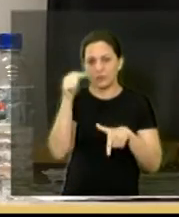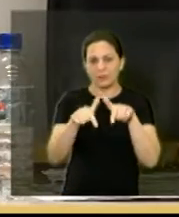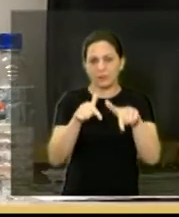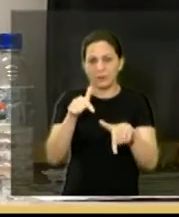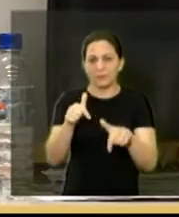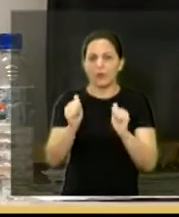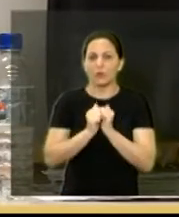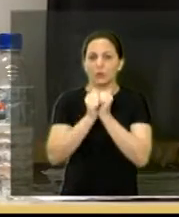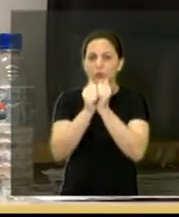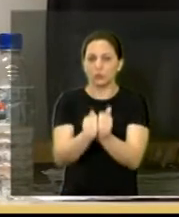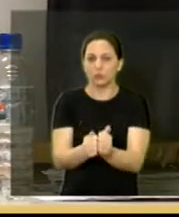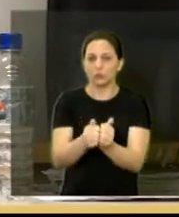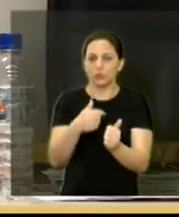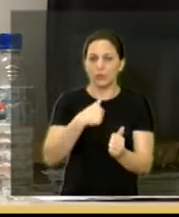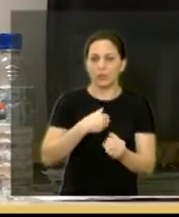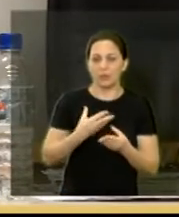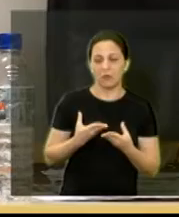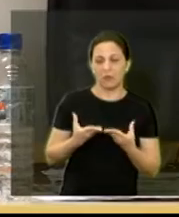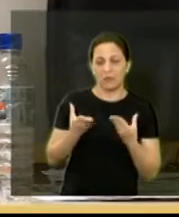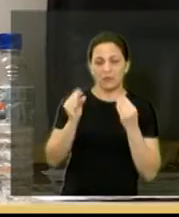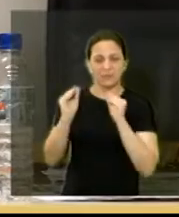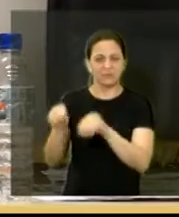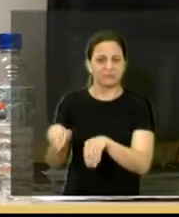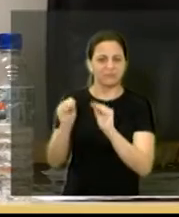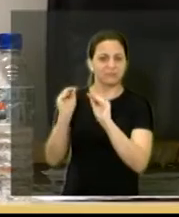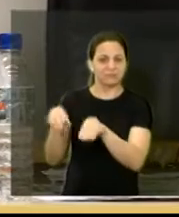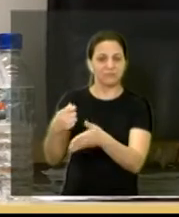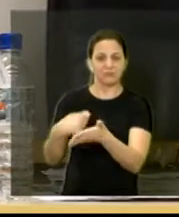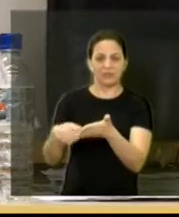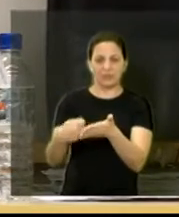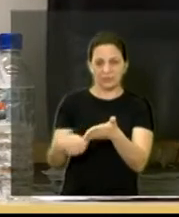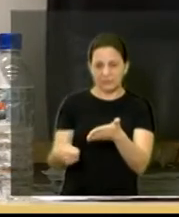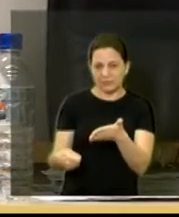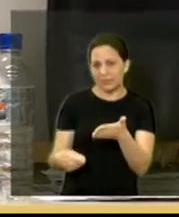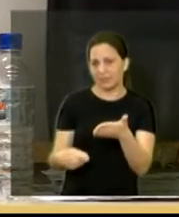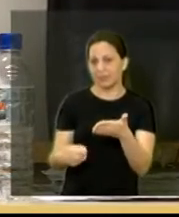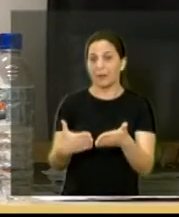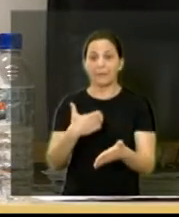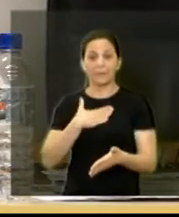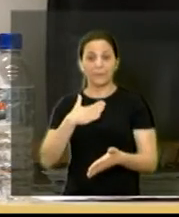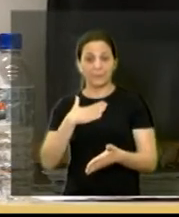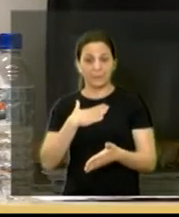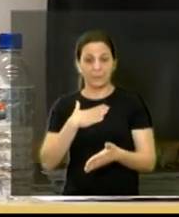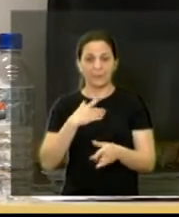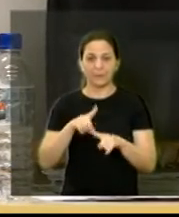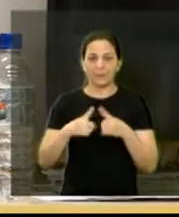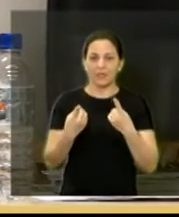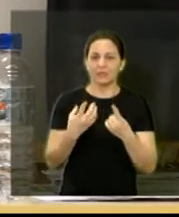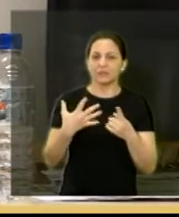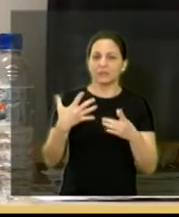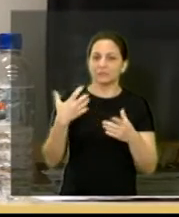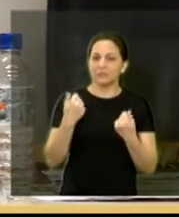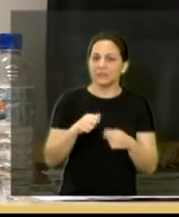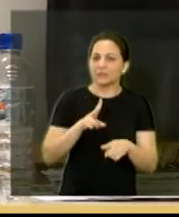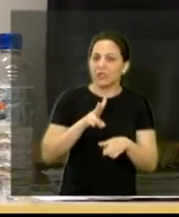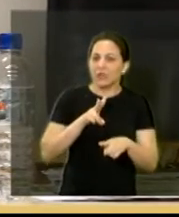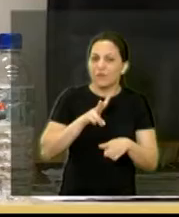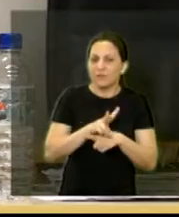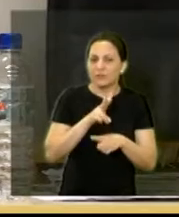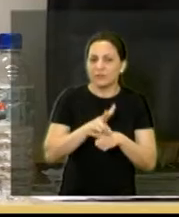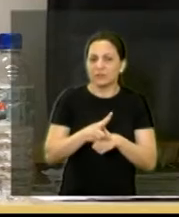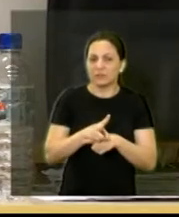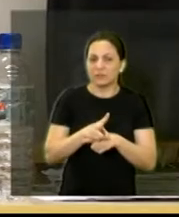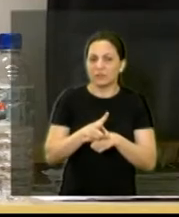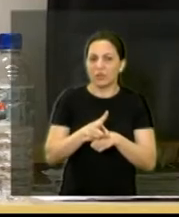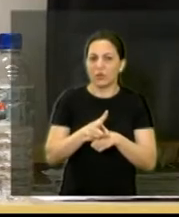ele eu desolvo tudo para ele e ele passa a assinar mas é um troço muito complexo que a gente tinha que ter uma fiscalização externa lá